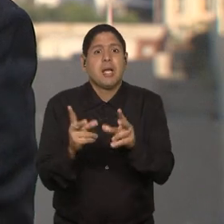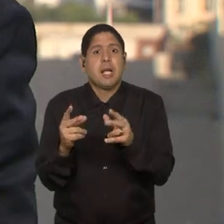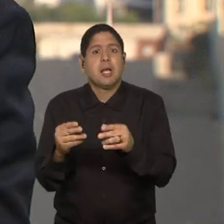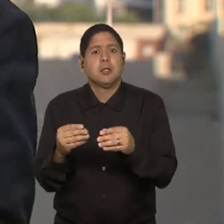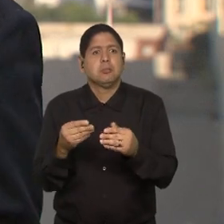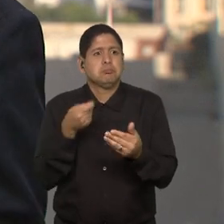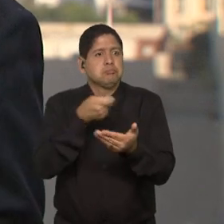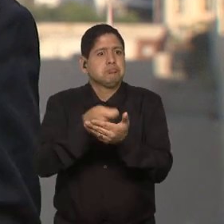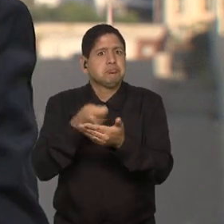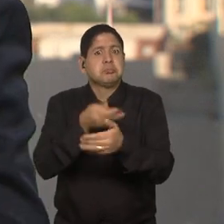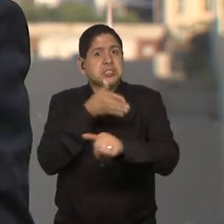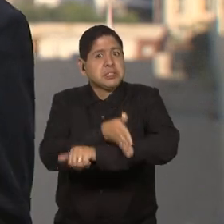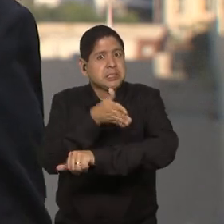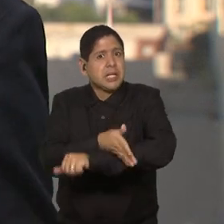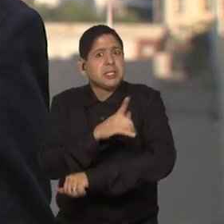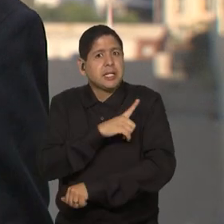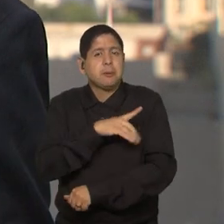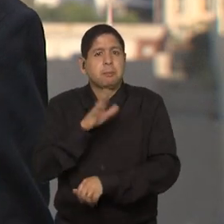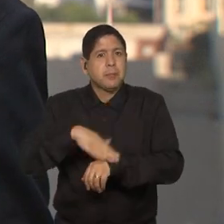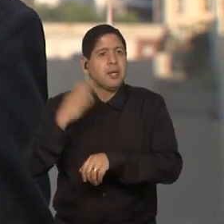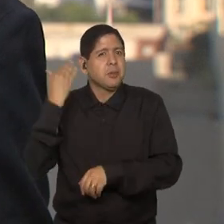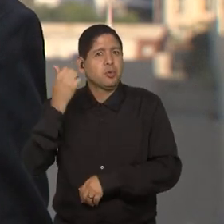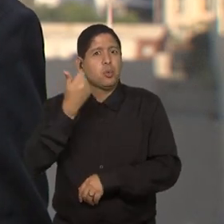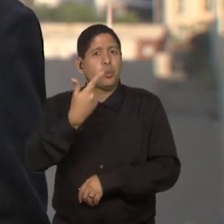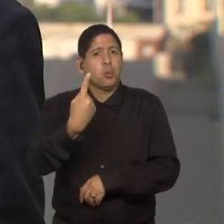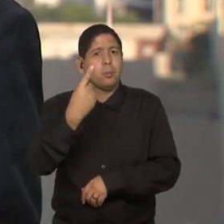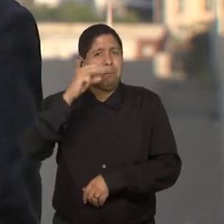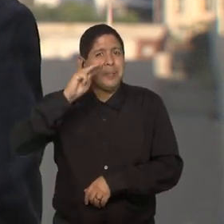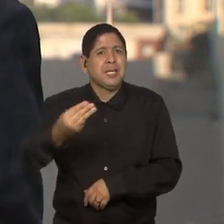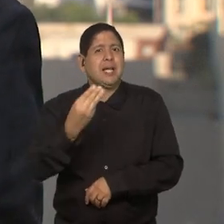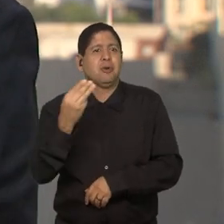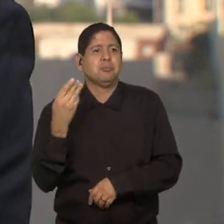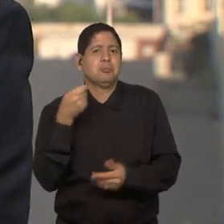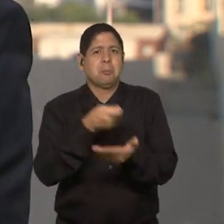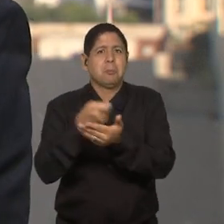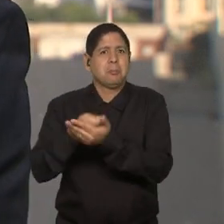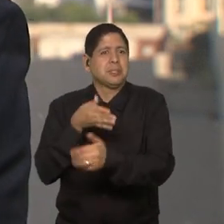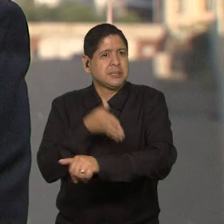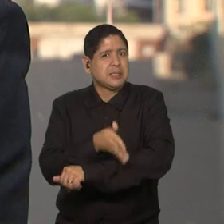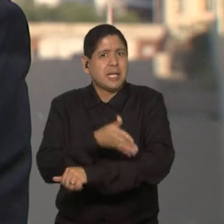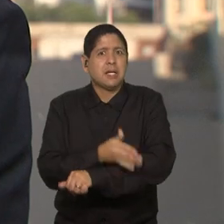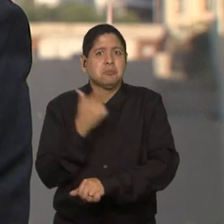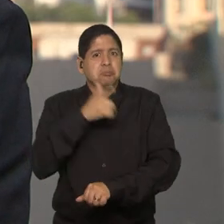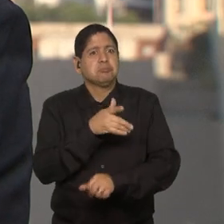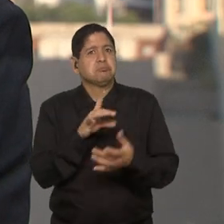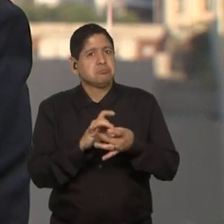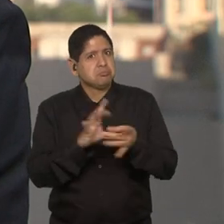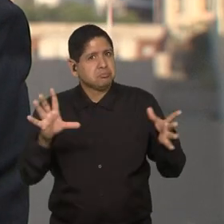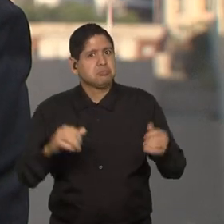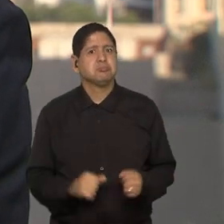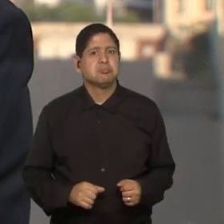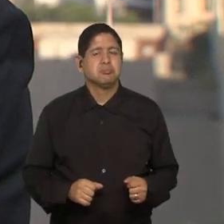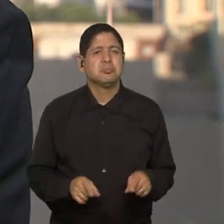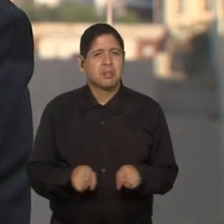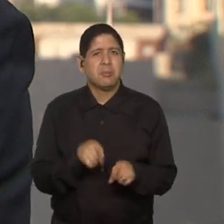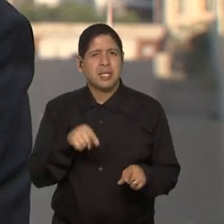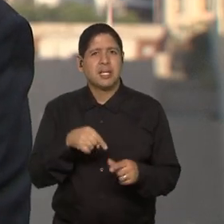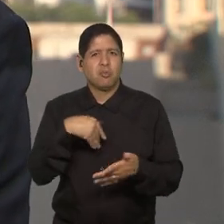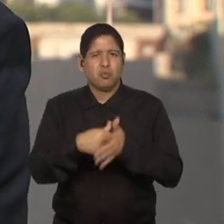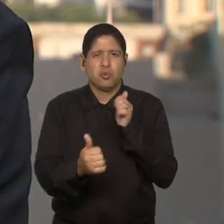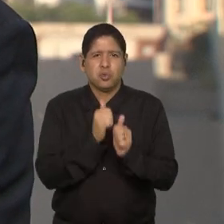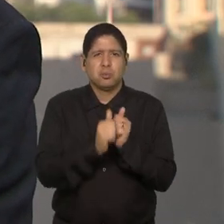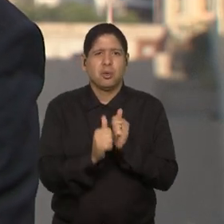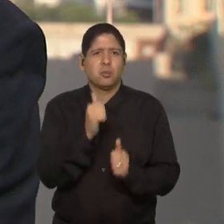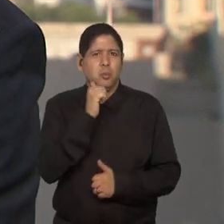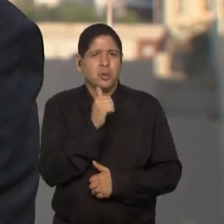ingressos. Da última vez que eu chequei, tinham mais de um milhão de ingressos vendidos. Então, eu acho que o futebol feminino, por